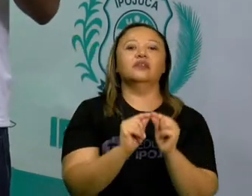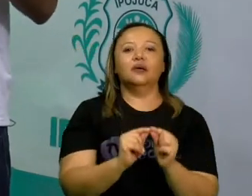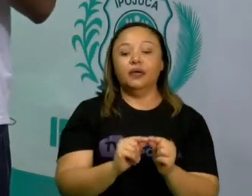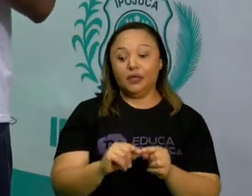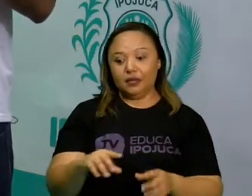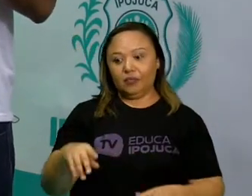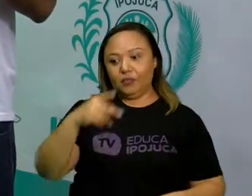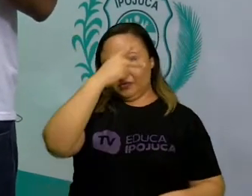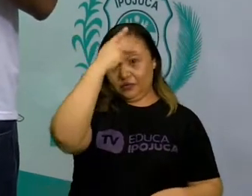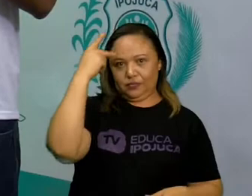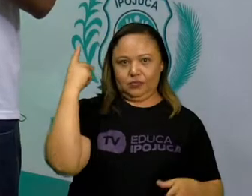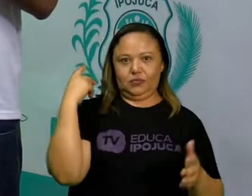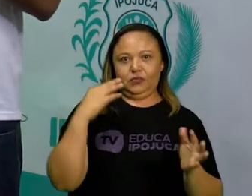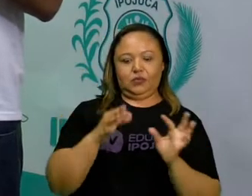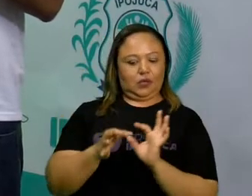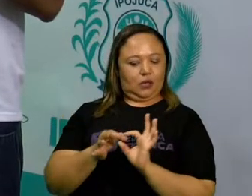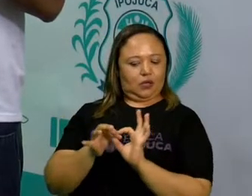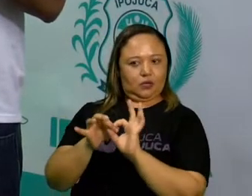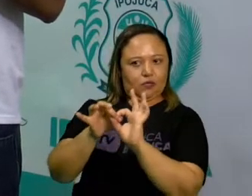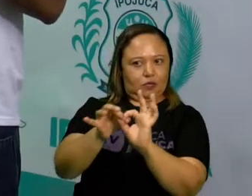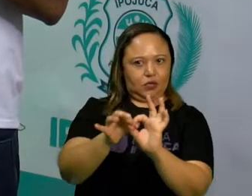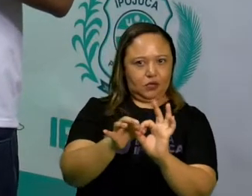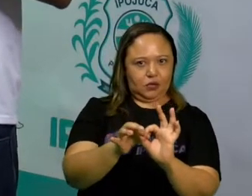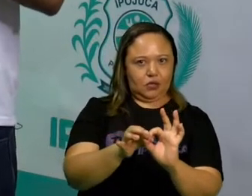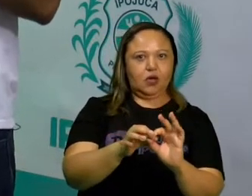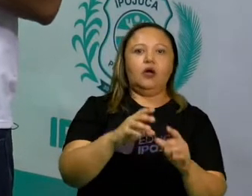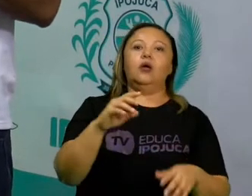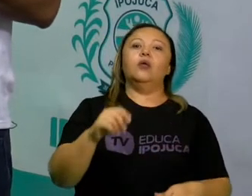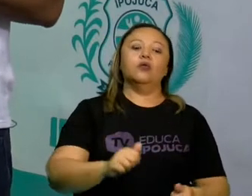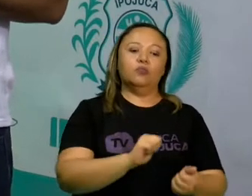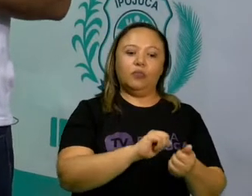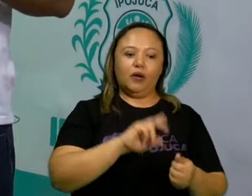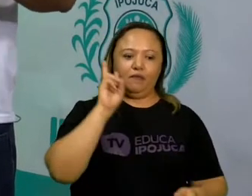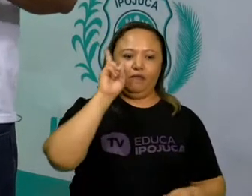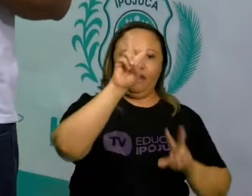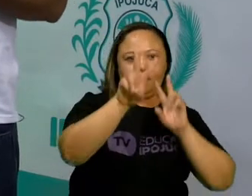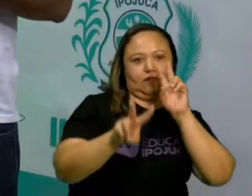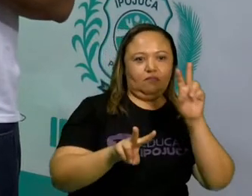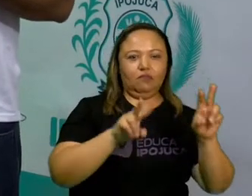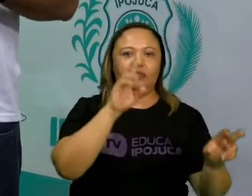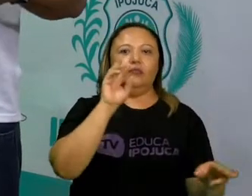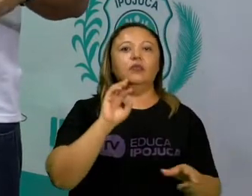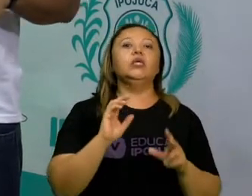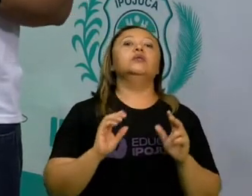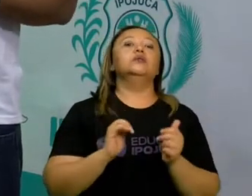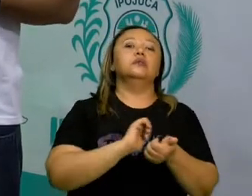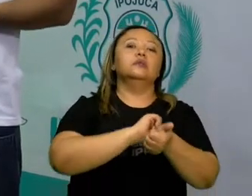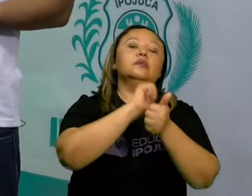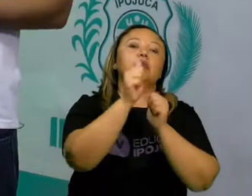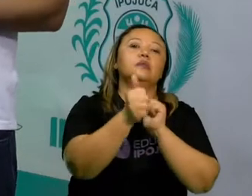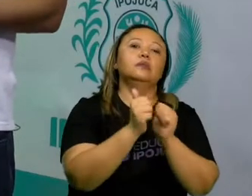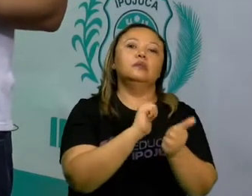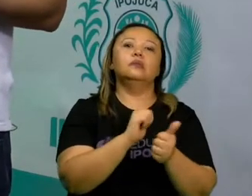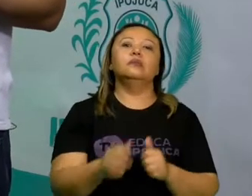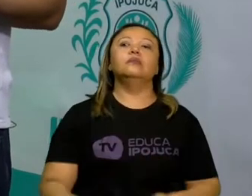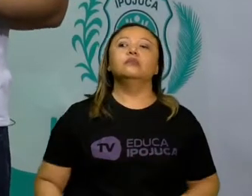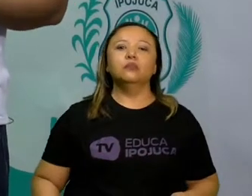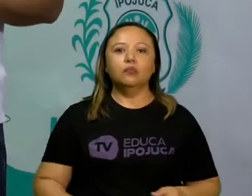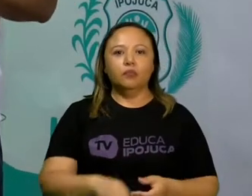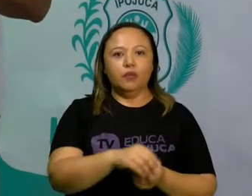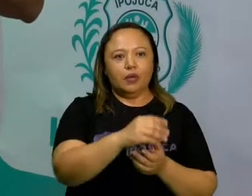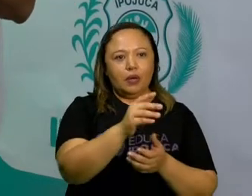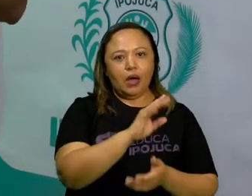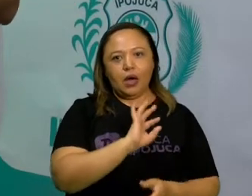sociedade mais conjunto. Esse papel era evidenciado principalmente em